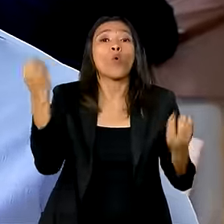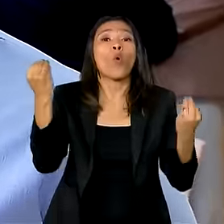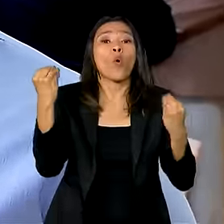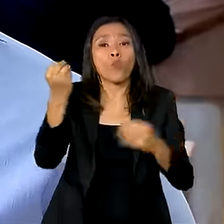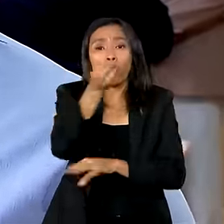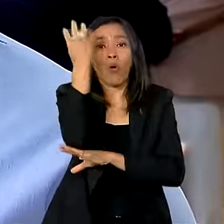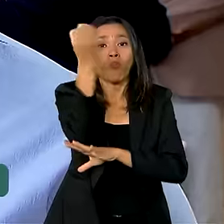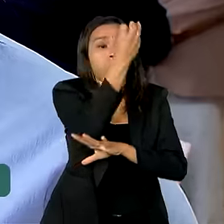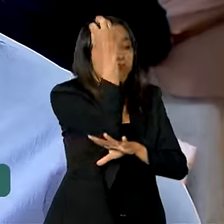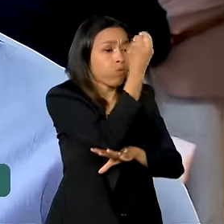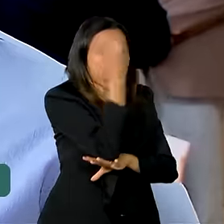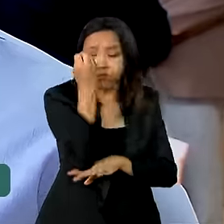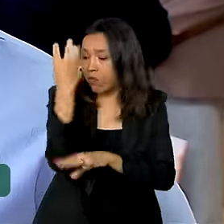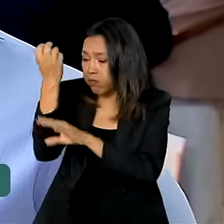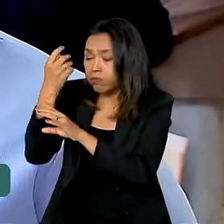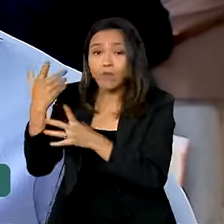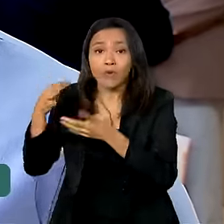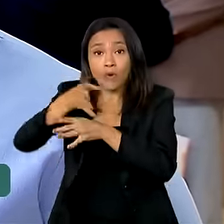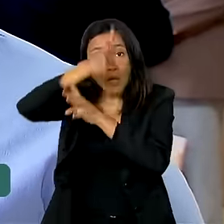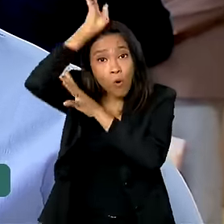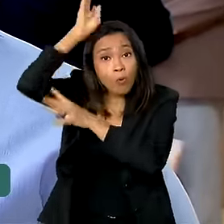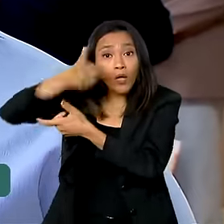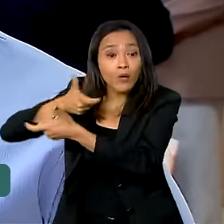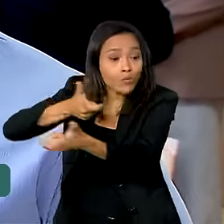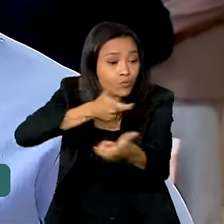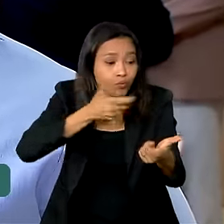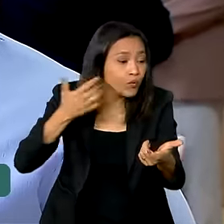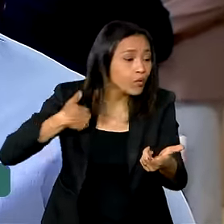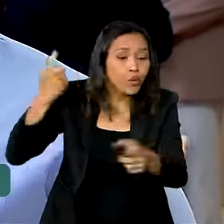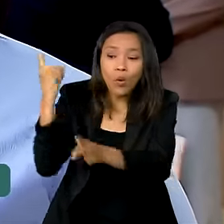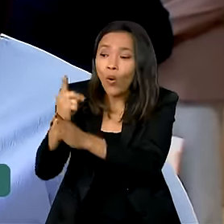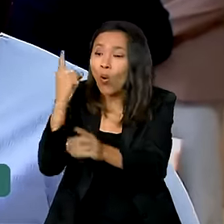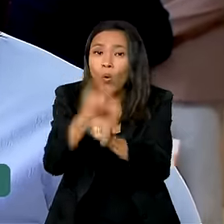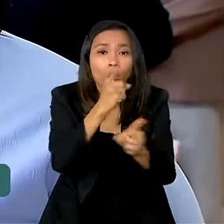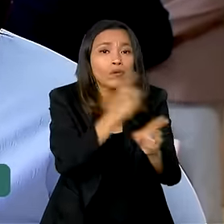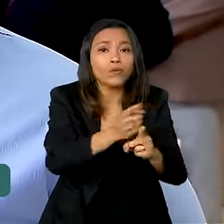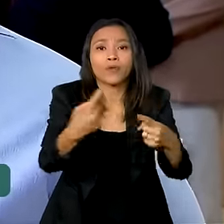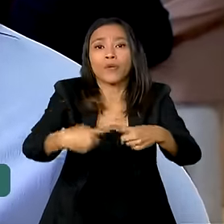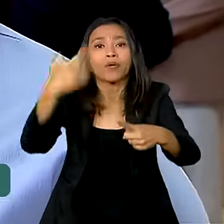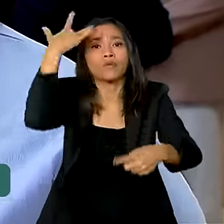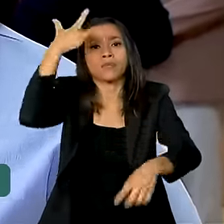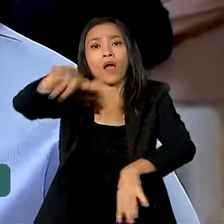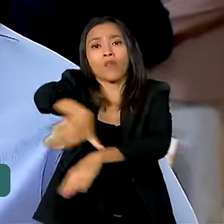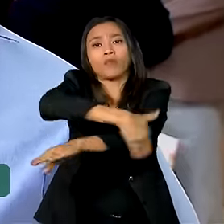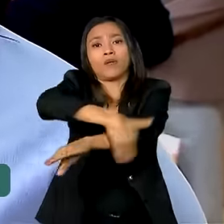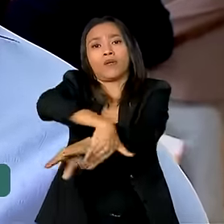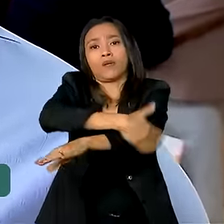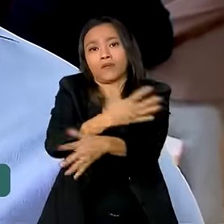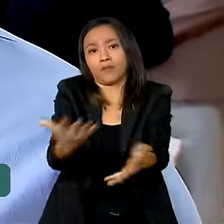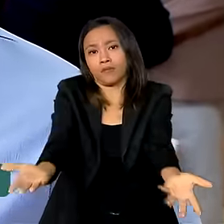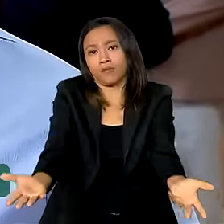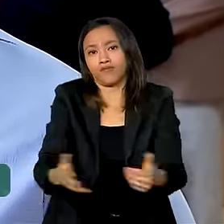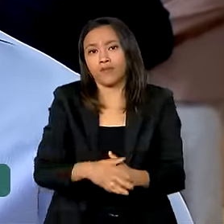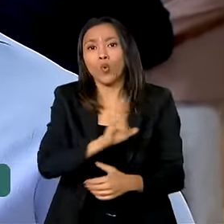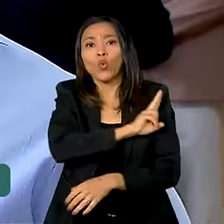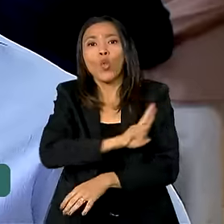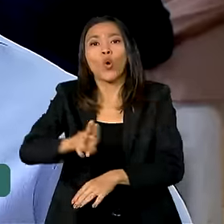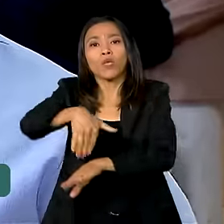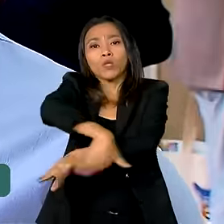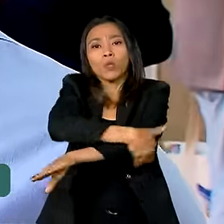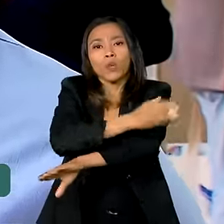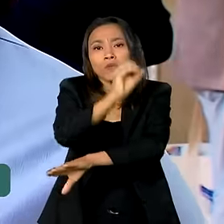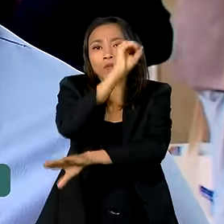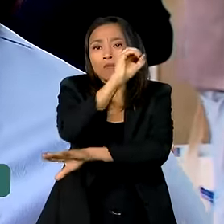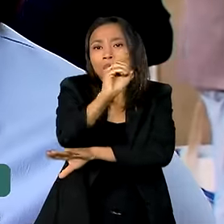acha porque não temos um CEP, não temos um endereçamento, não temos identificação dos endereçamentos, das ruas, nome de um, não temos